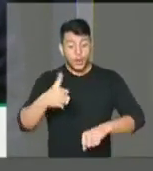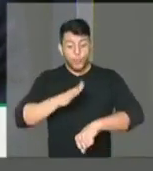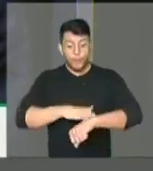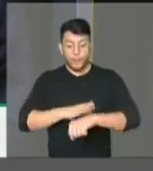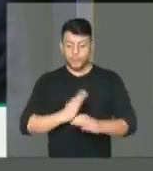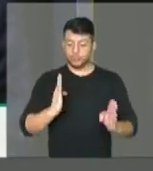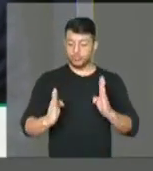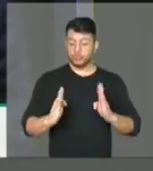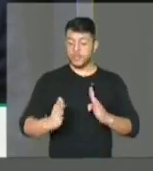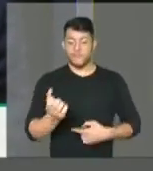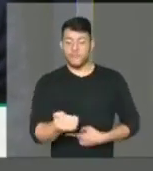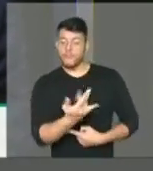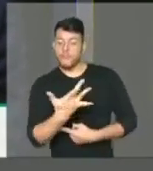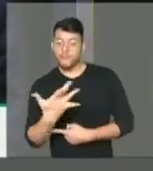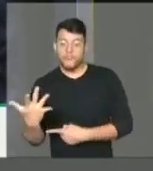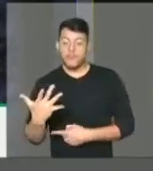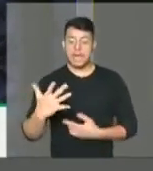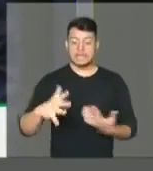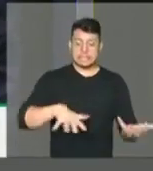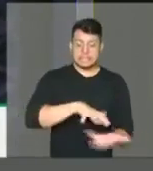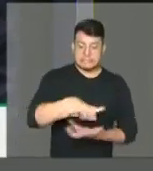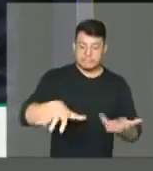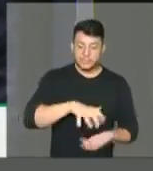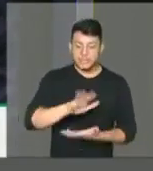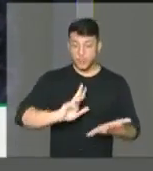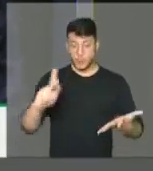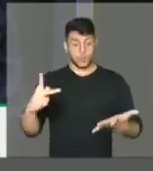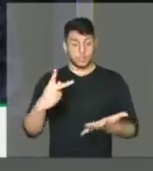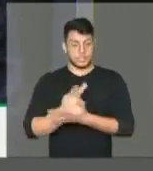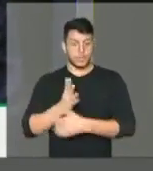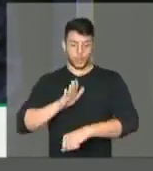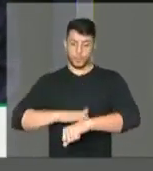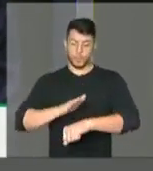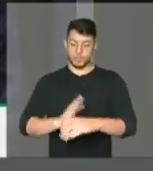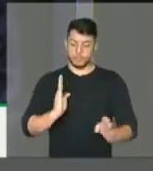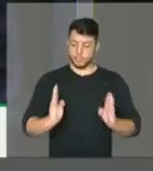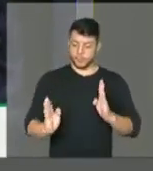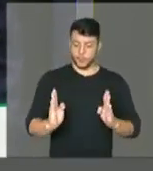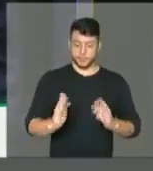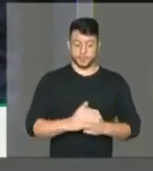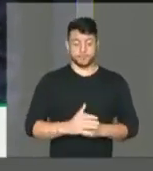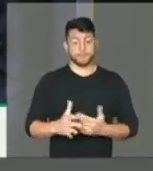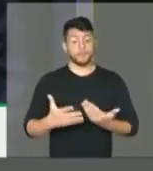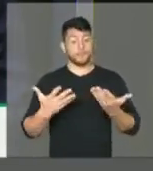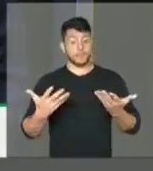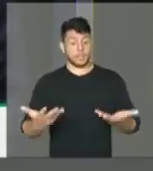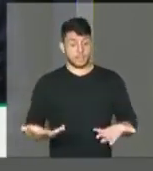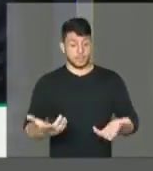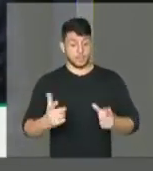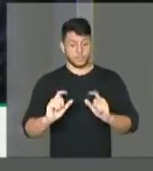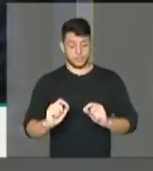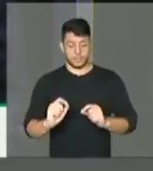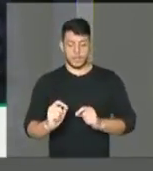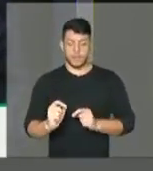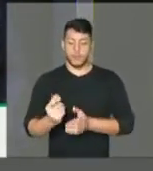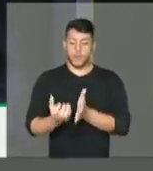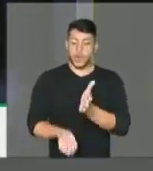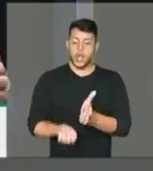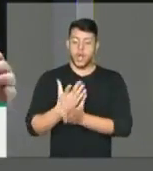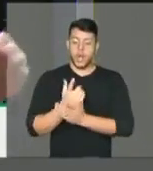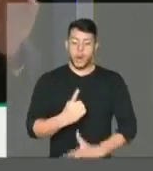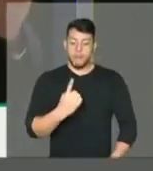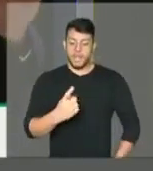canudos. Todas essas revoltas foram no período ali da regência. Quando surge a regência, em